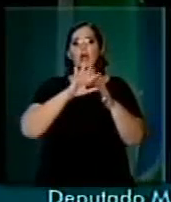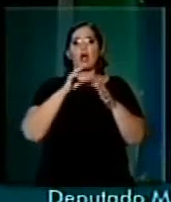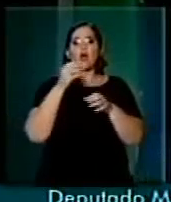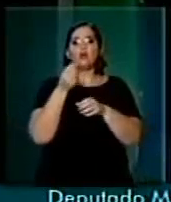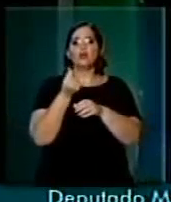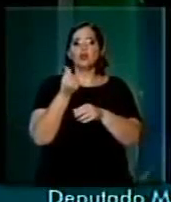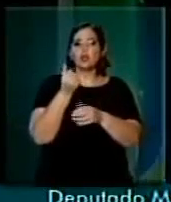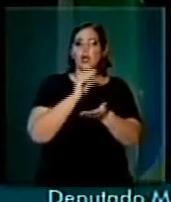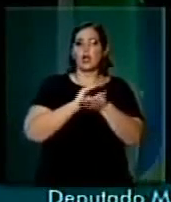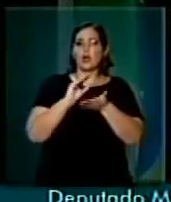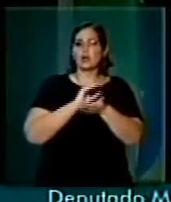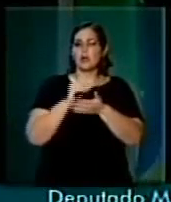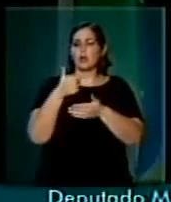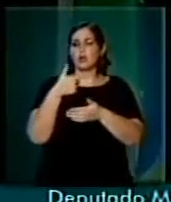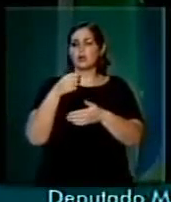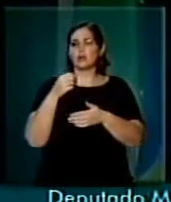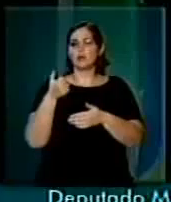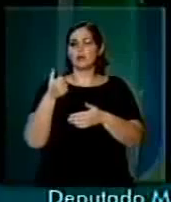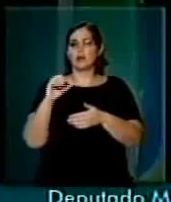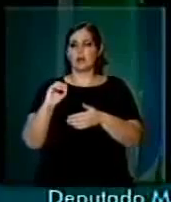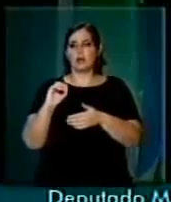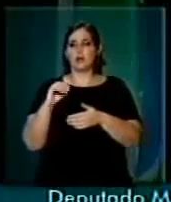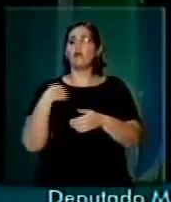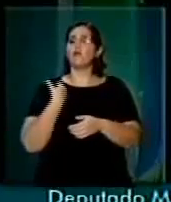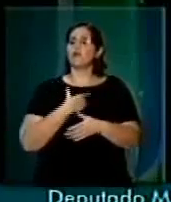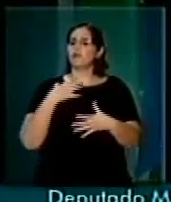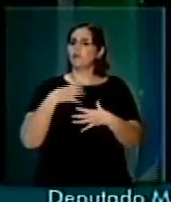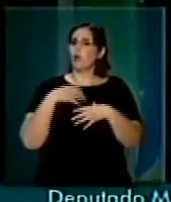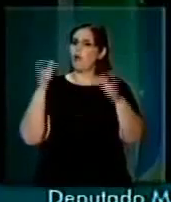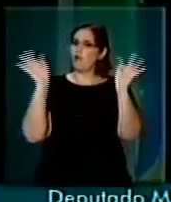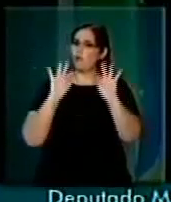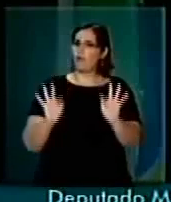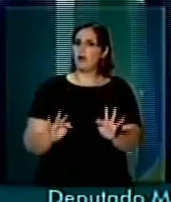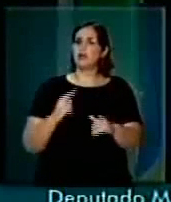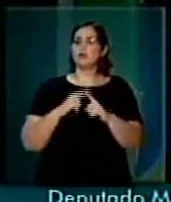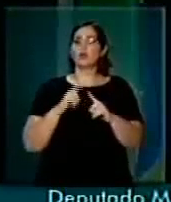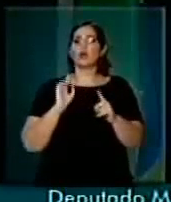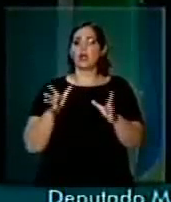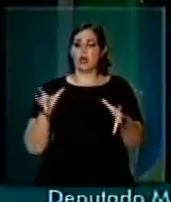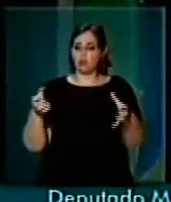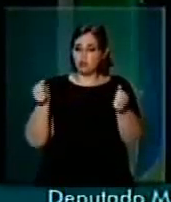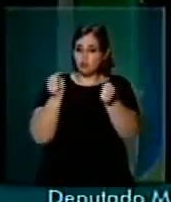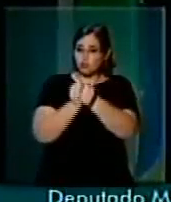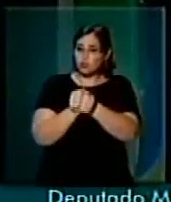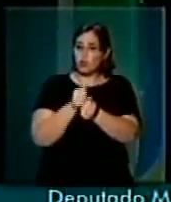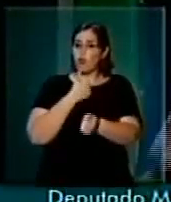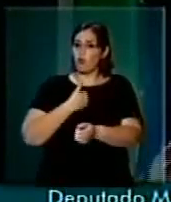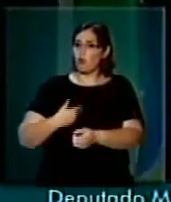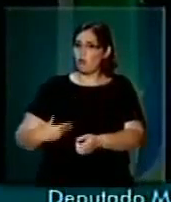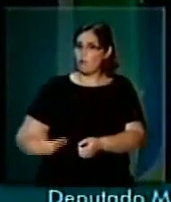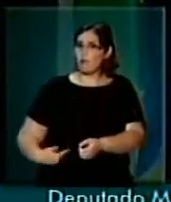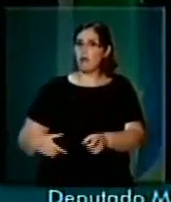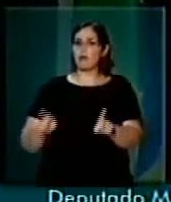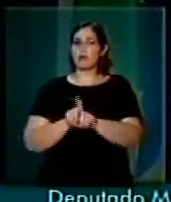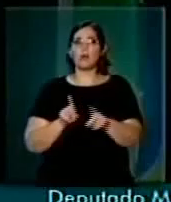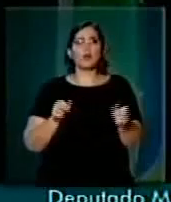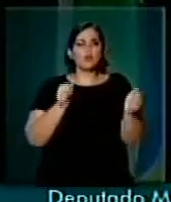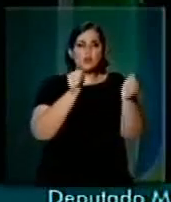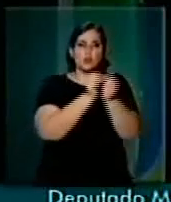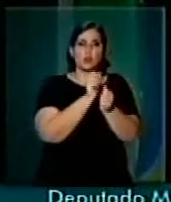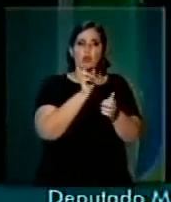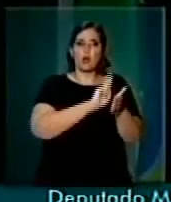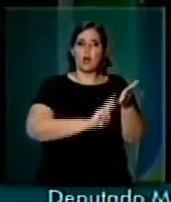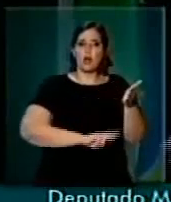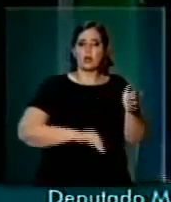Nós estamos muito felizes porque junto com o governo, junto com os relatores